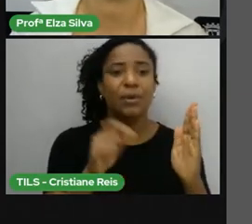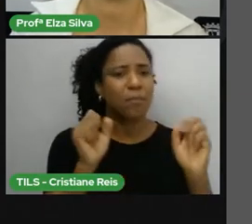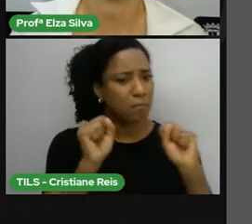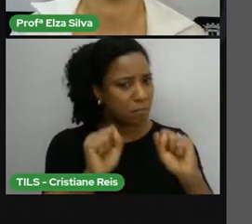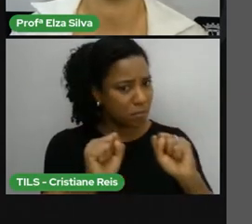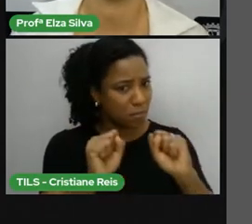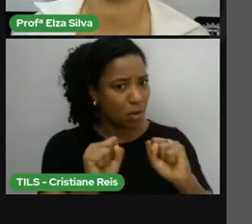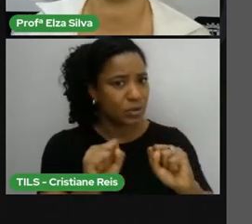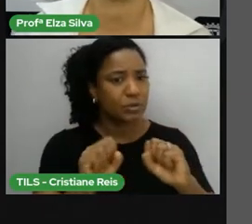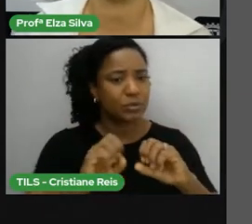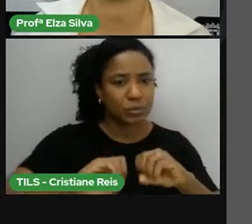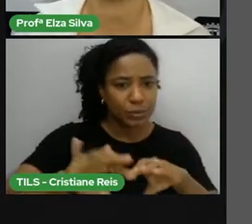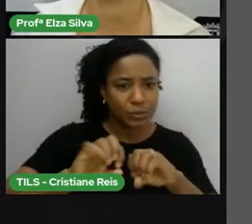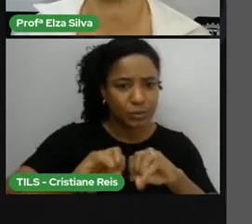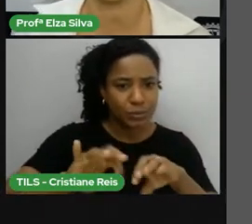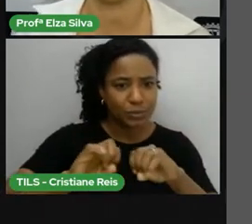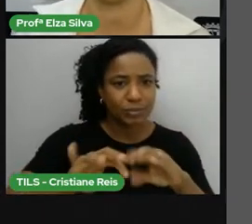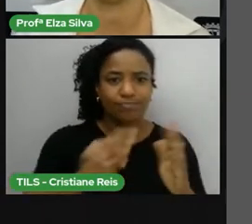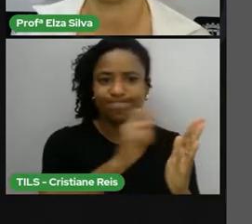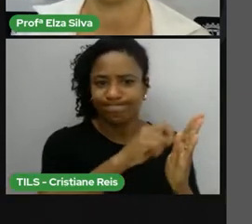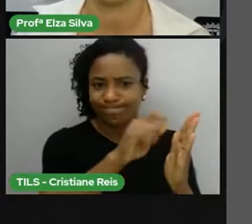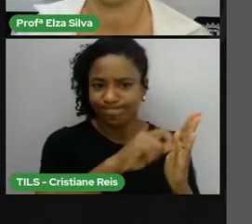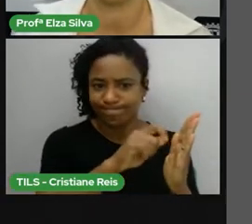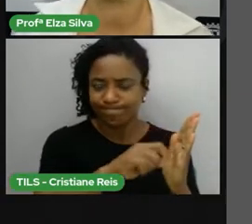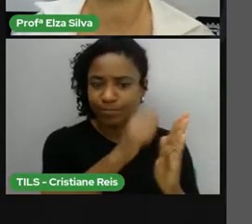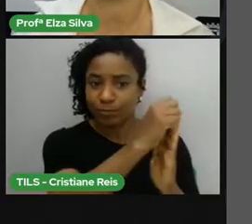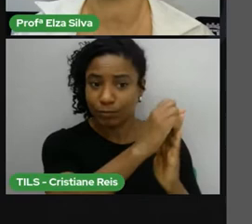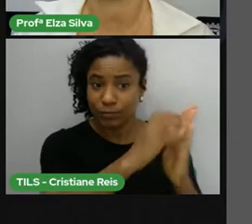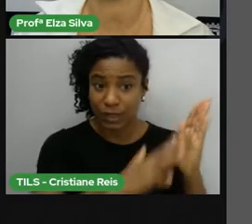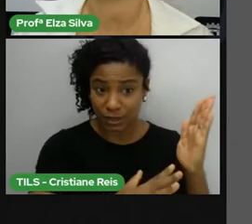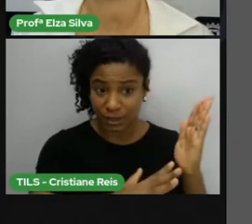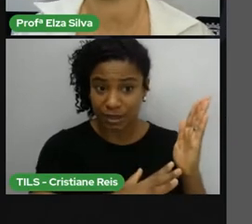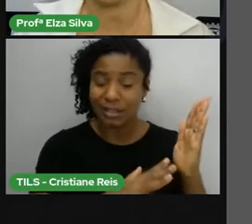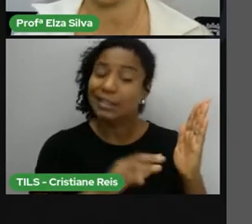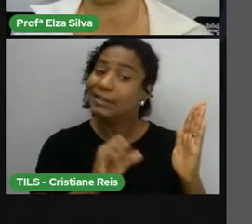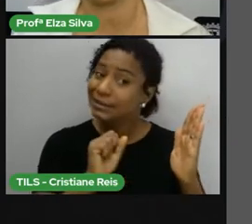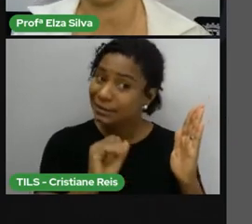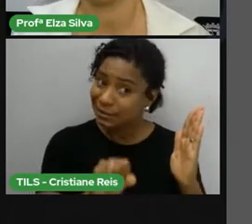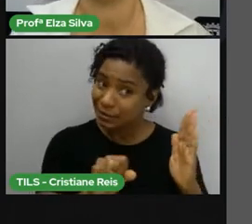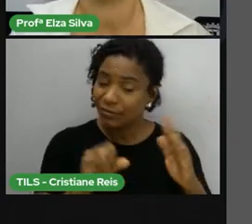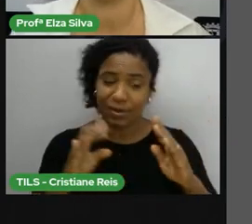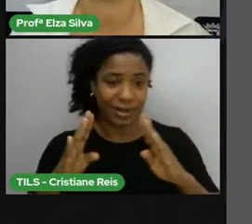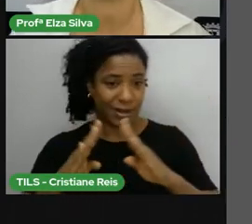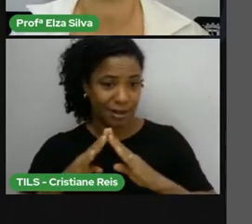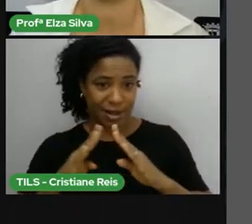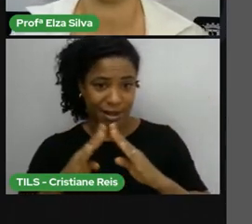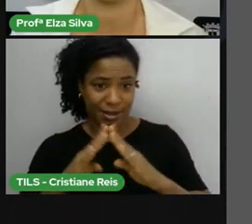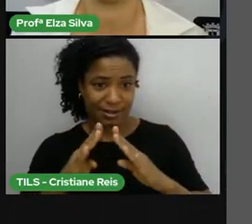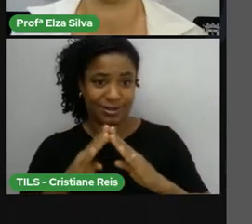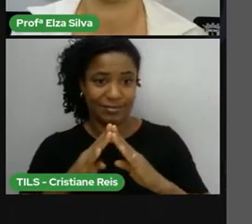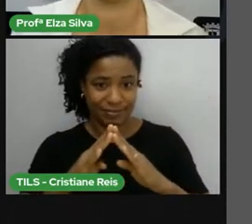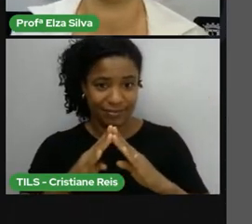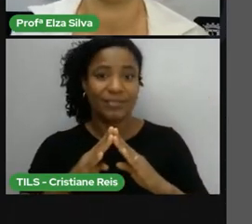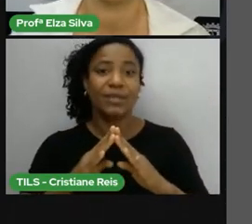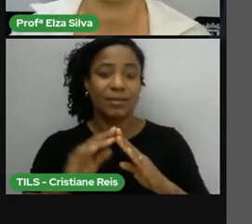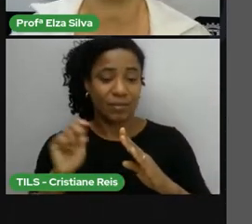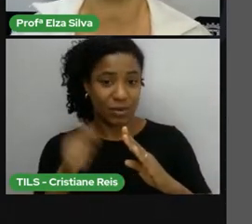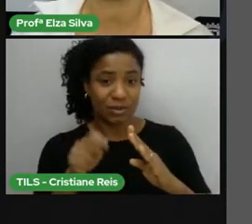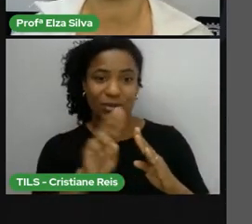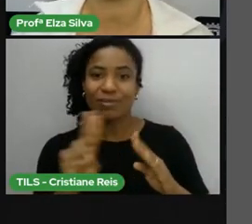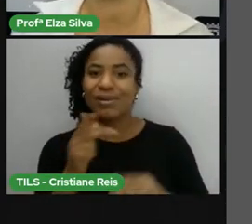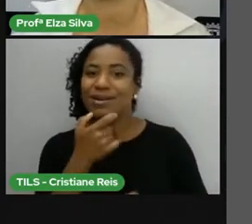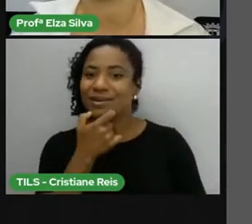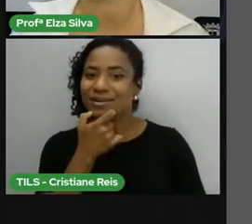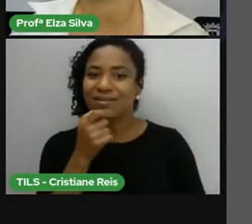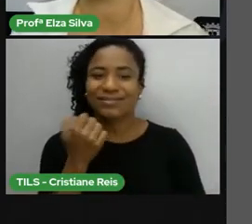título Class Ecclesiastes. Se for tarefa de casa, homework. E